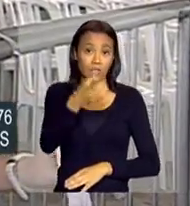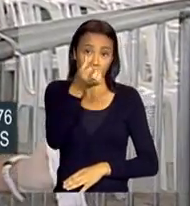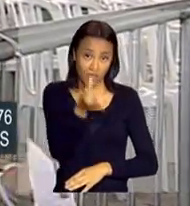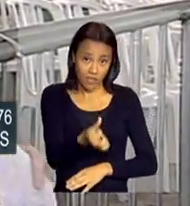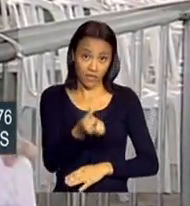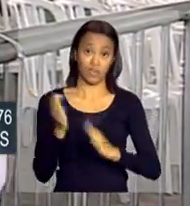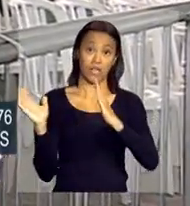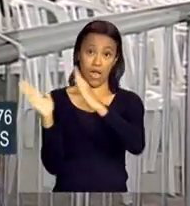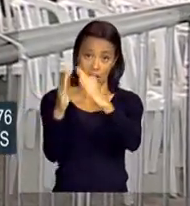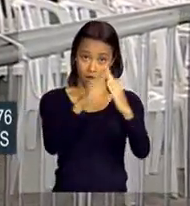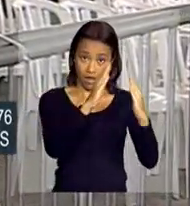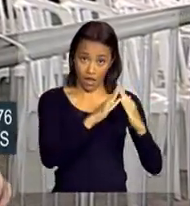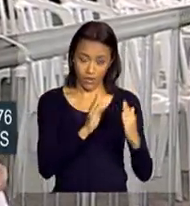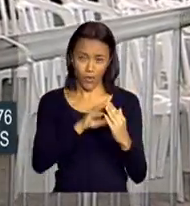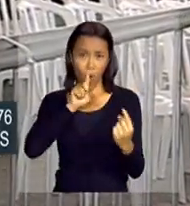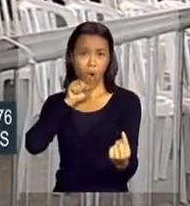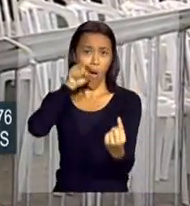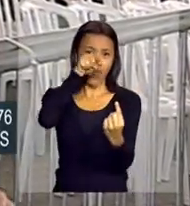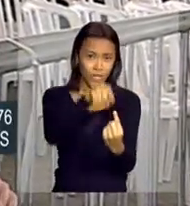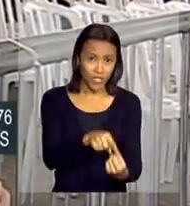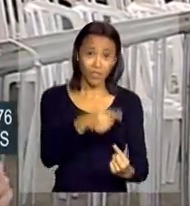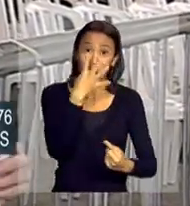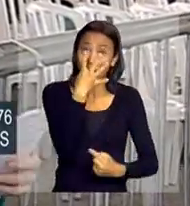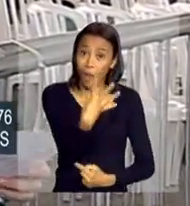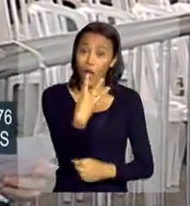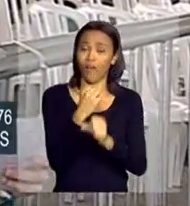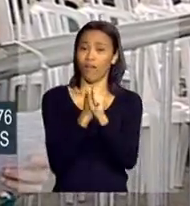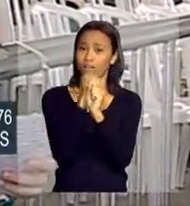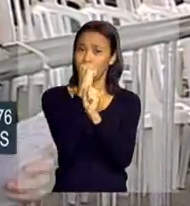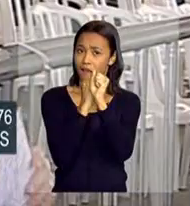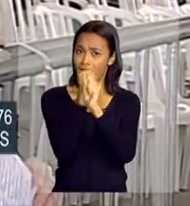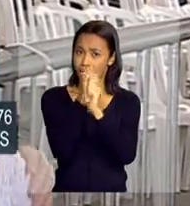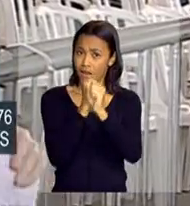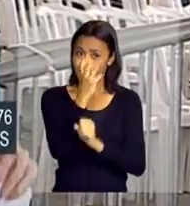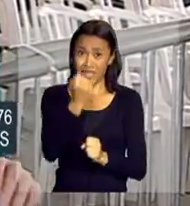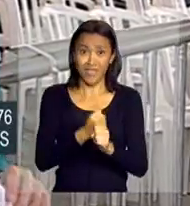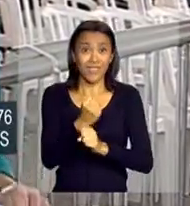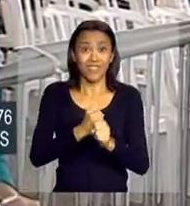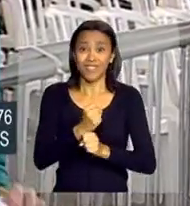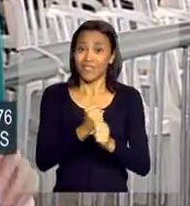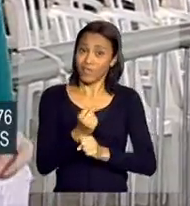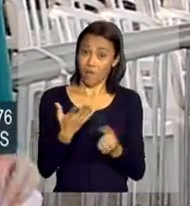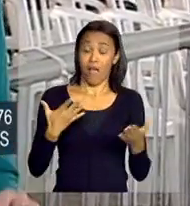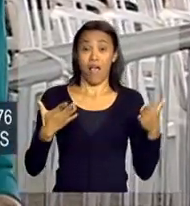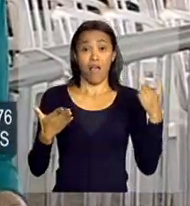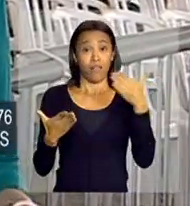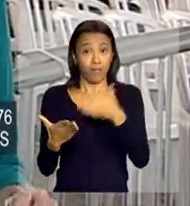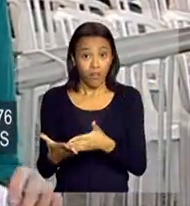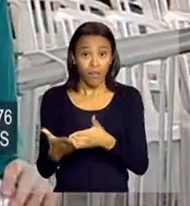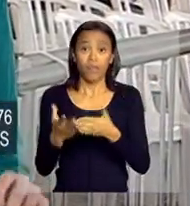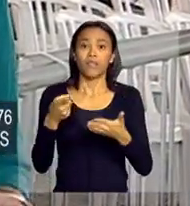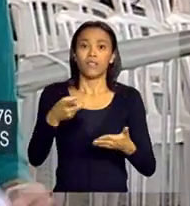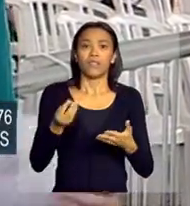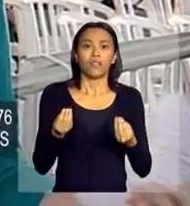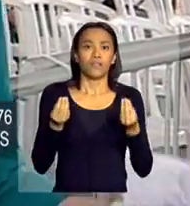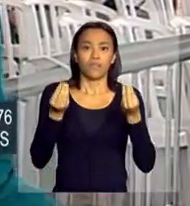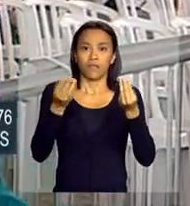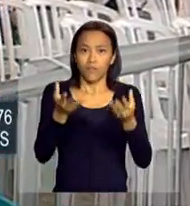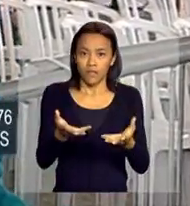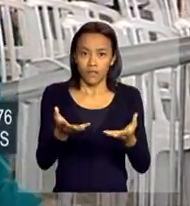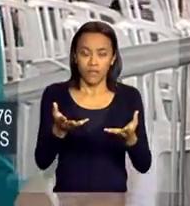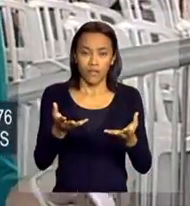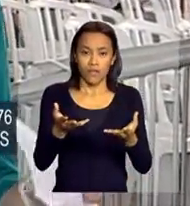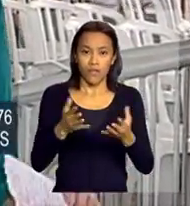habitacionais. A meta é que em quatro anos esse número chegue a 13 mil residências. Os